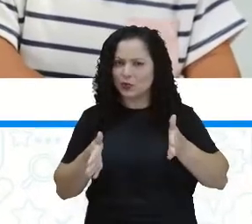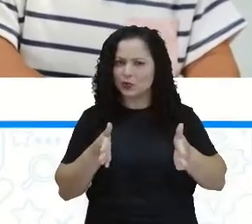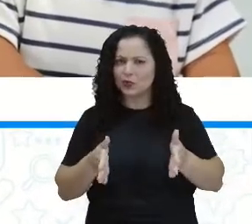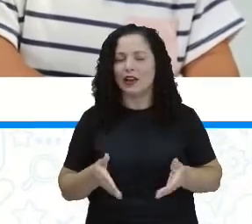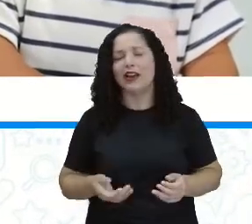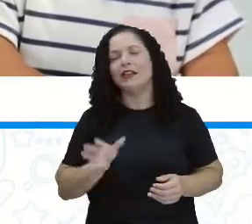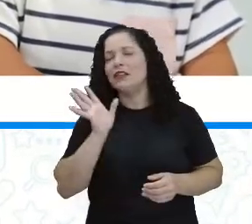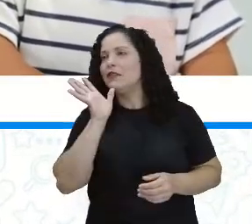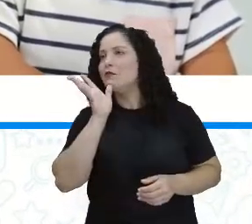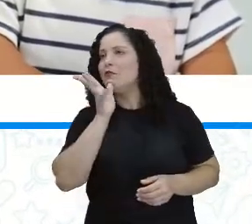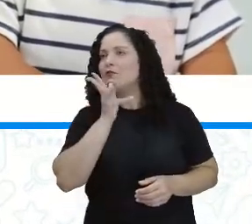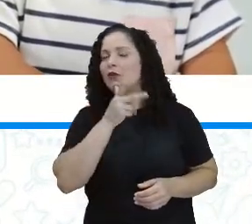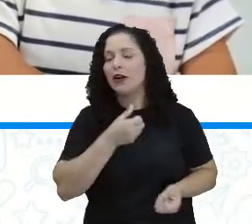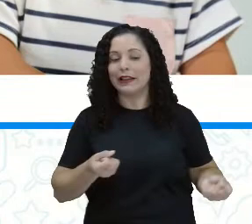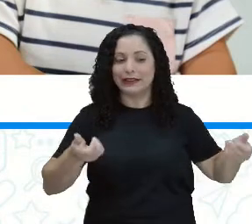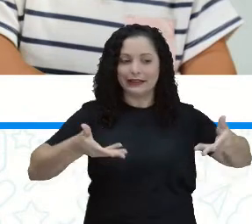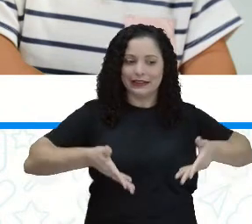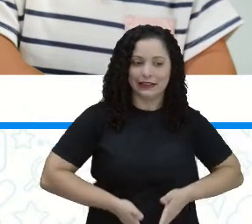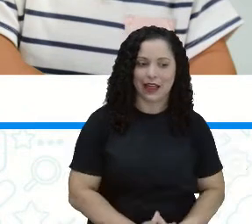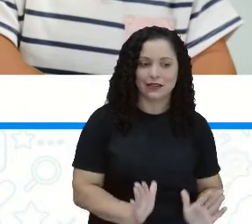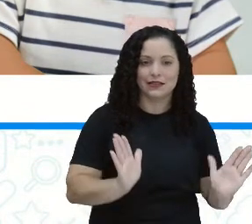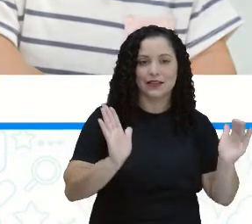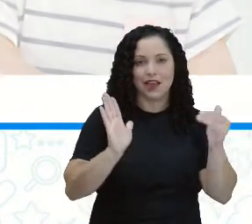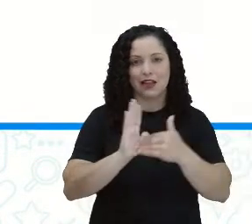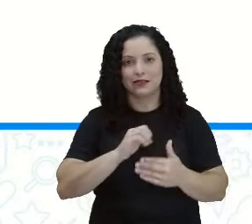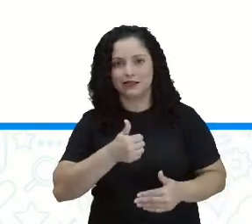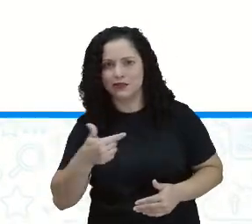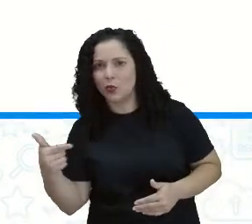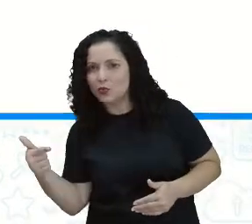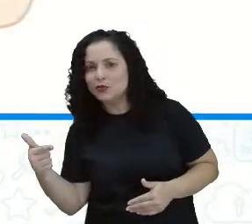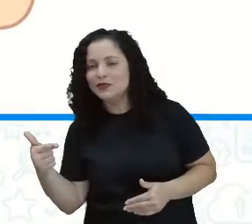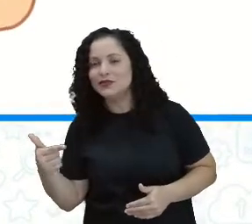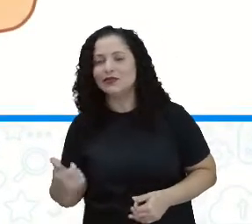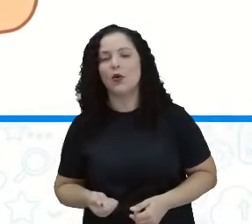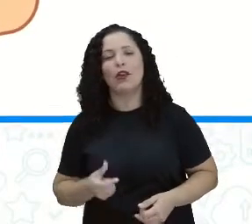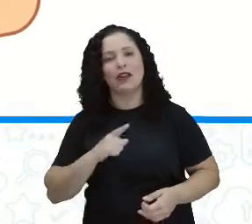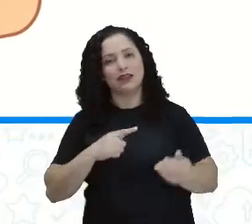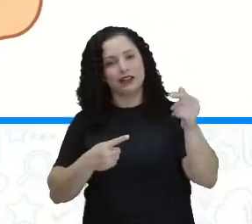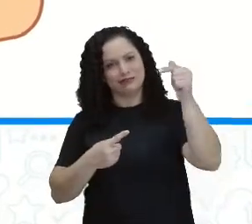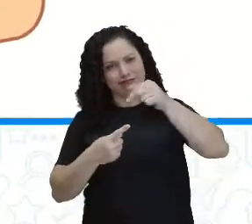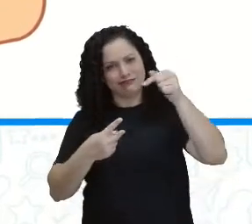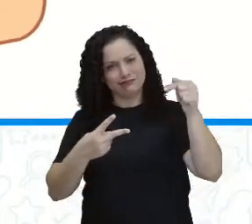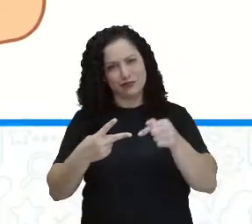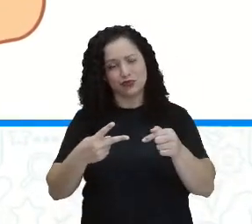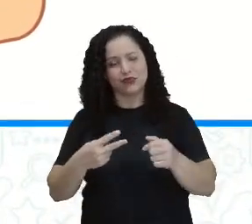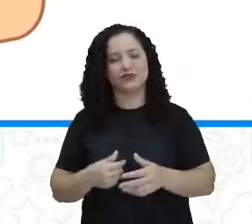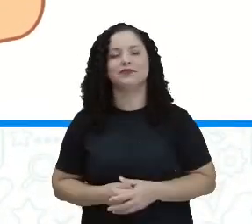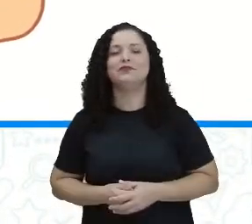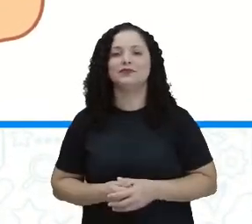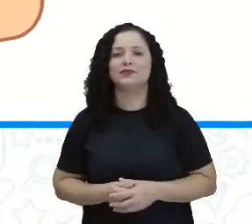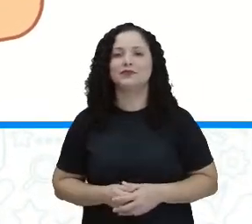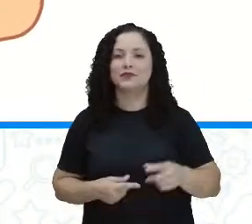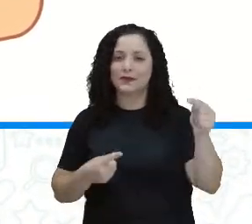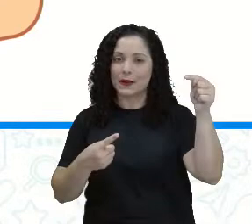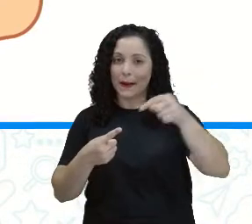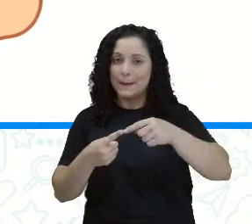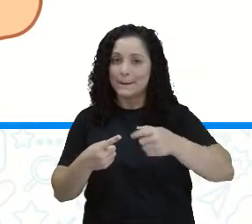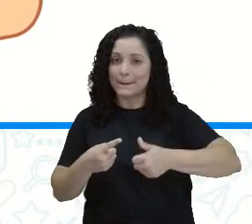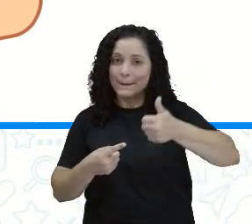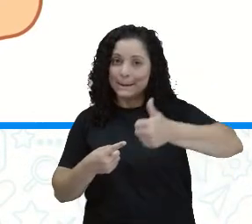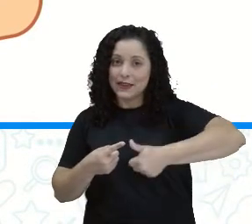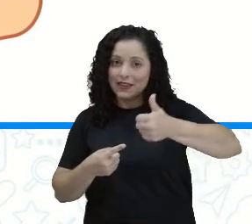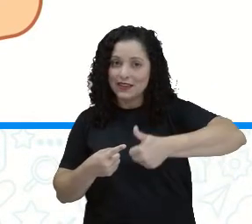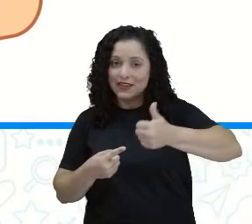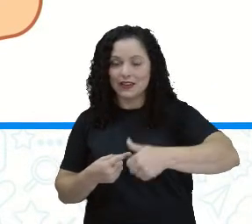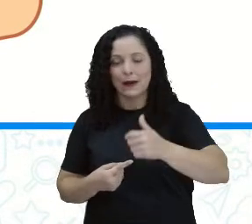nascer até os 12 anos. Então, ela vai se dividir em dois momentos. A primeira infância,